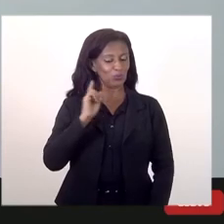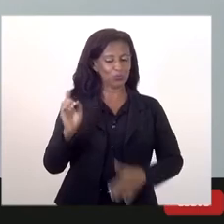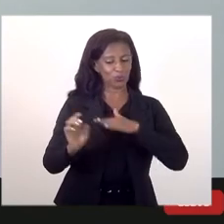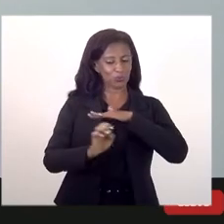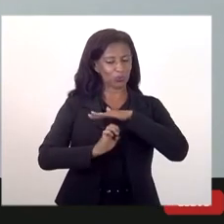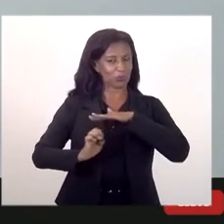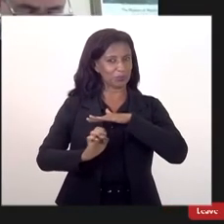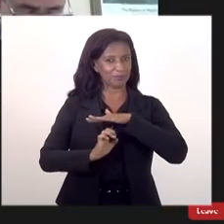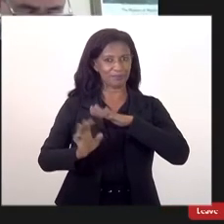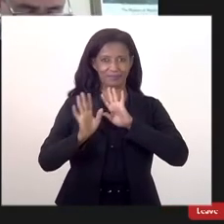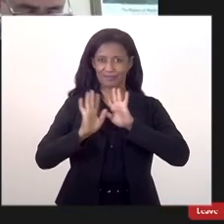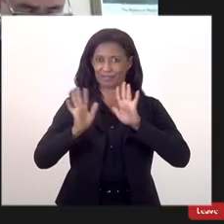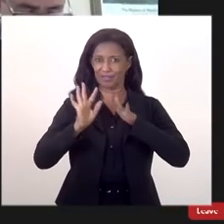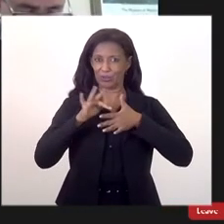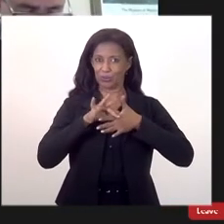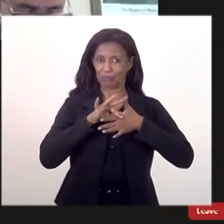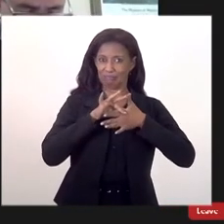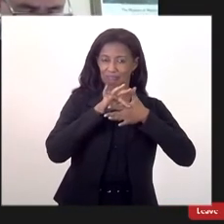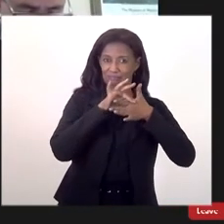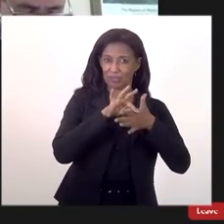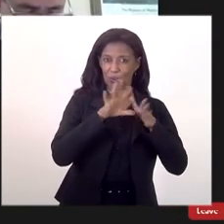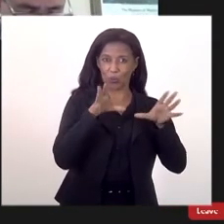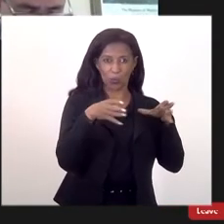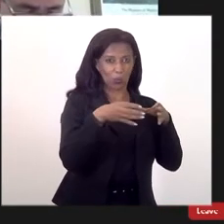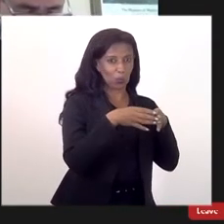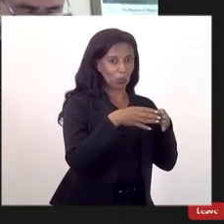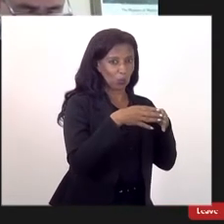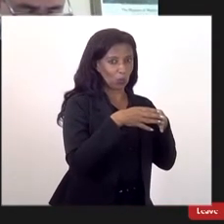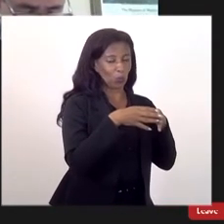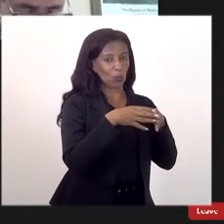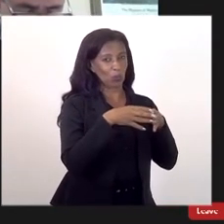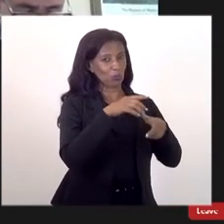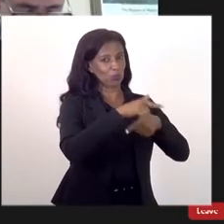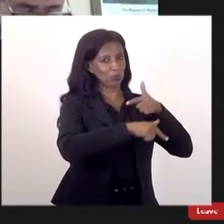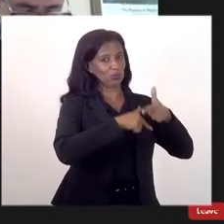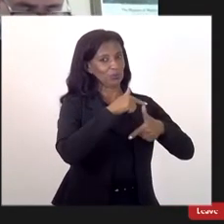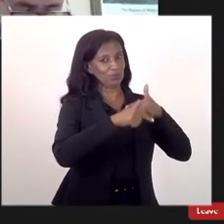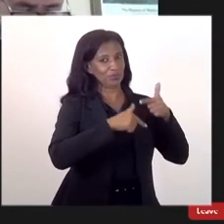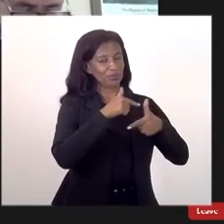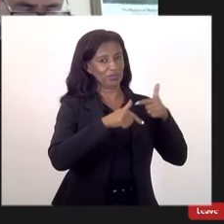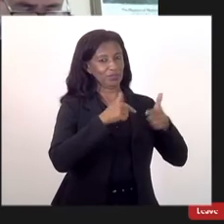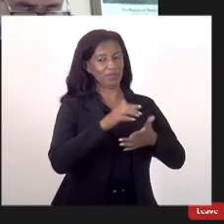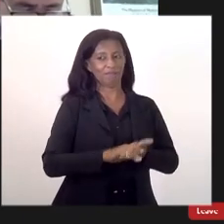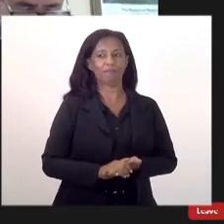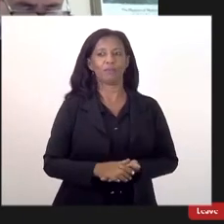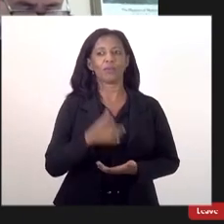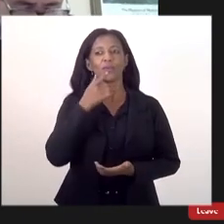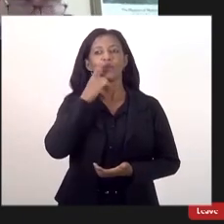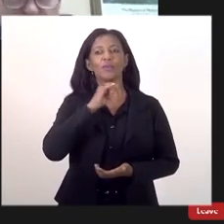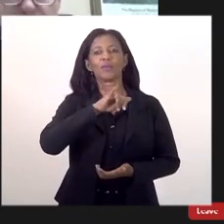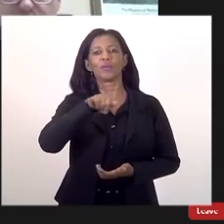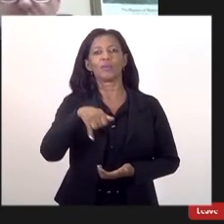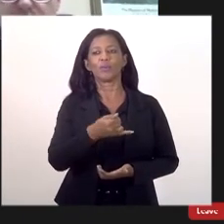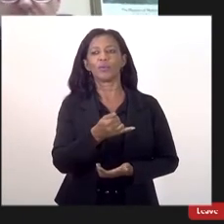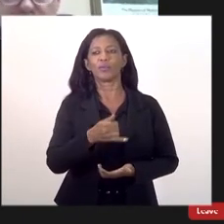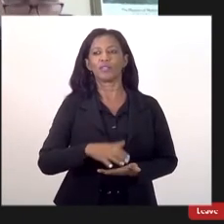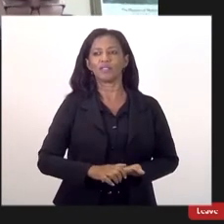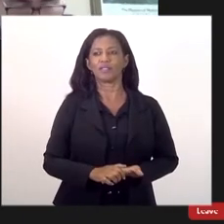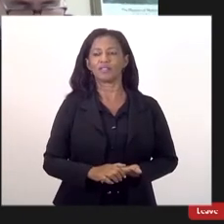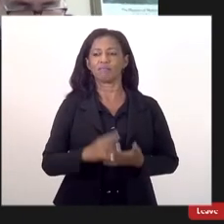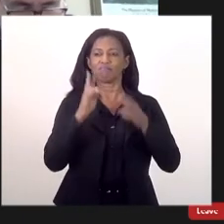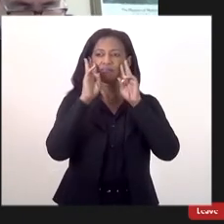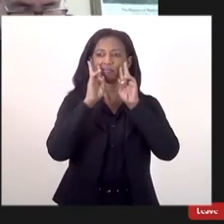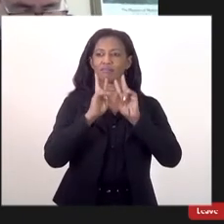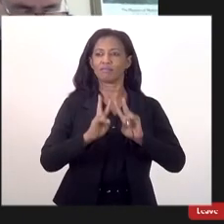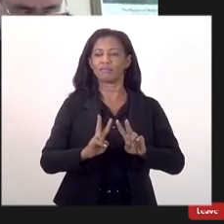representante dos funcionários públicos do Rio de Janeiro eu tive a oportunidade ontem de dar uma olhada